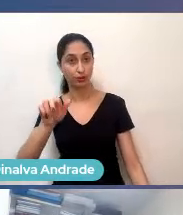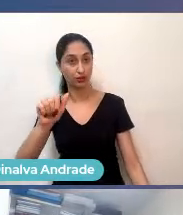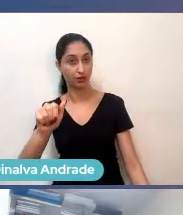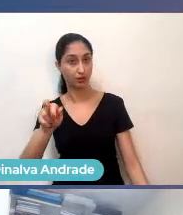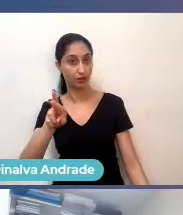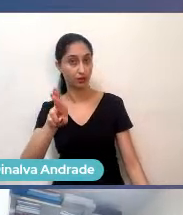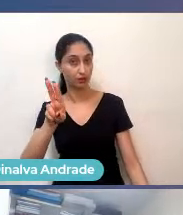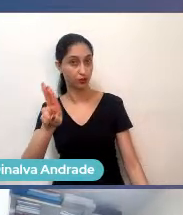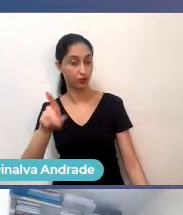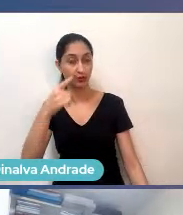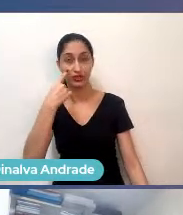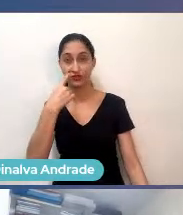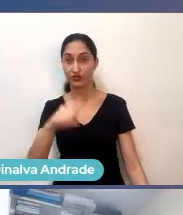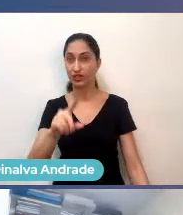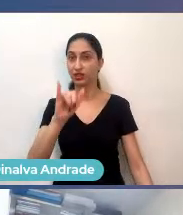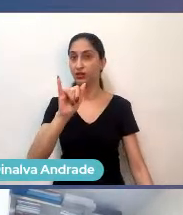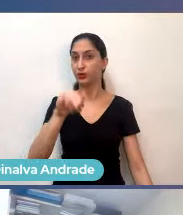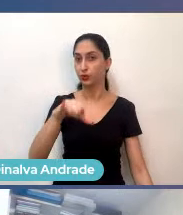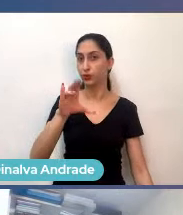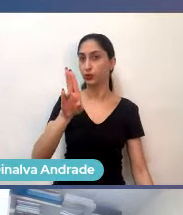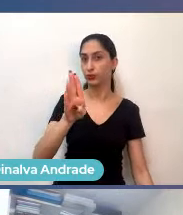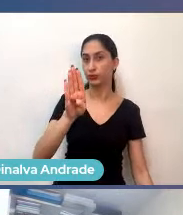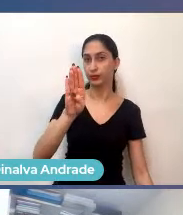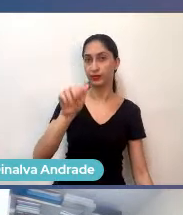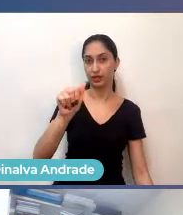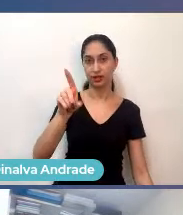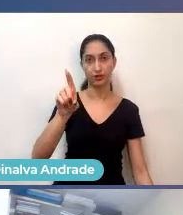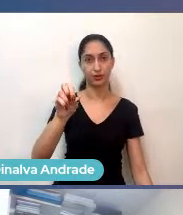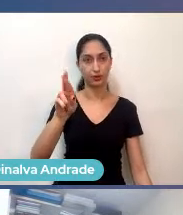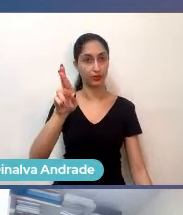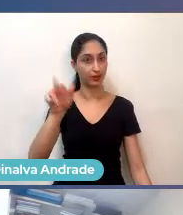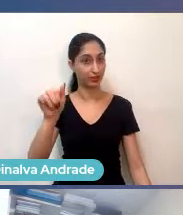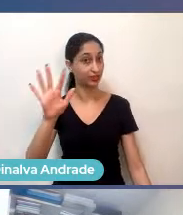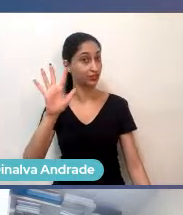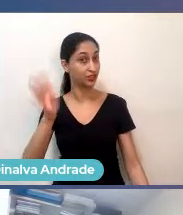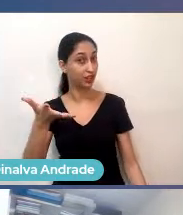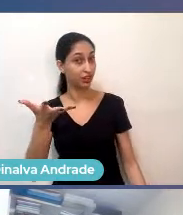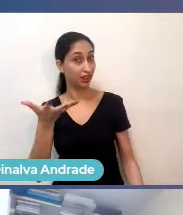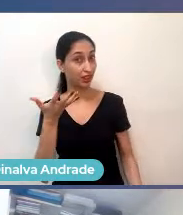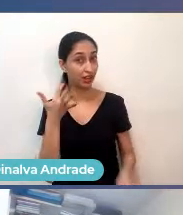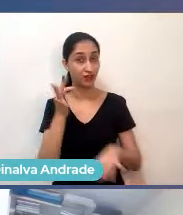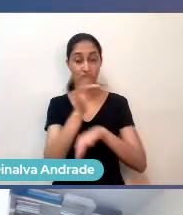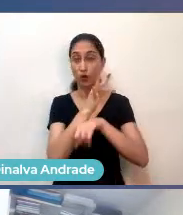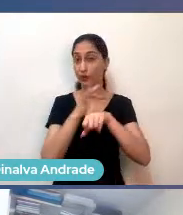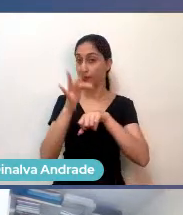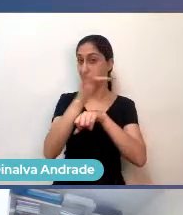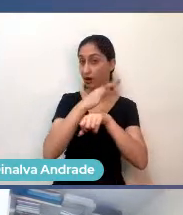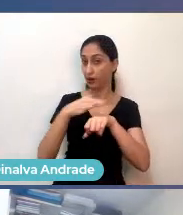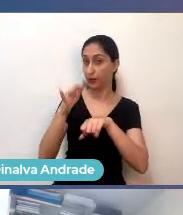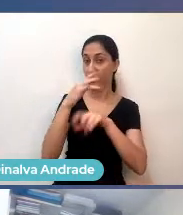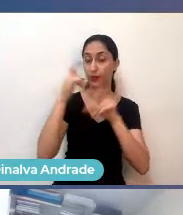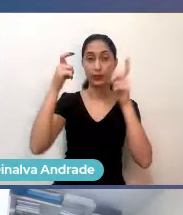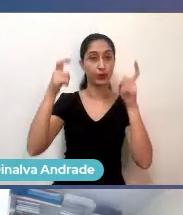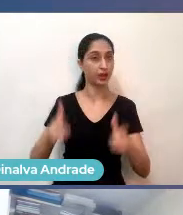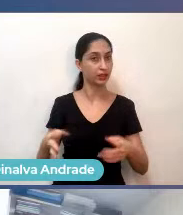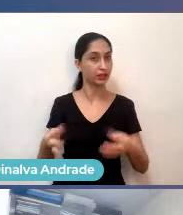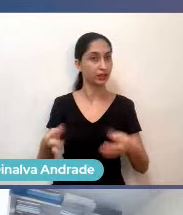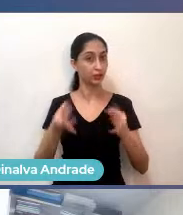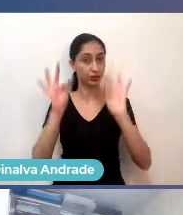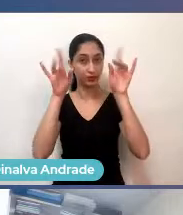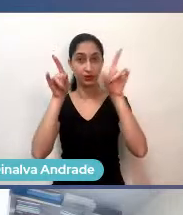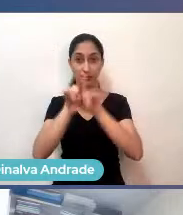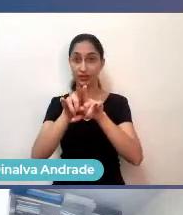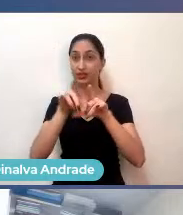o próprio tendência já de formalizar o parque tecnológico, espaço maker, por exemplo, em